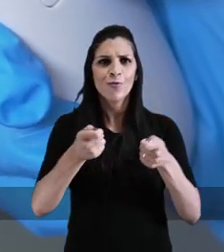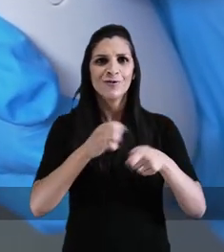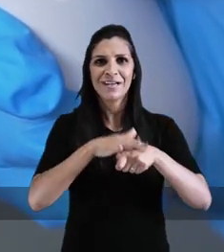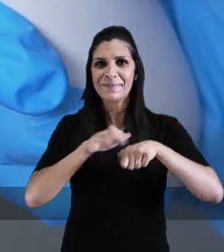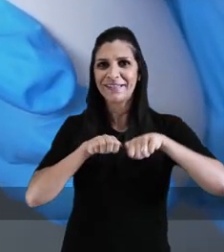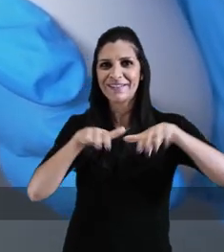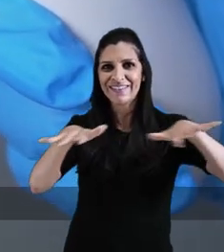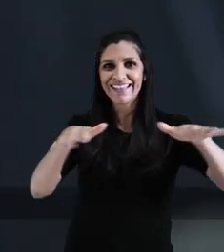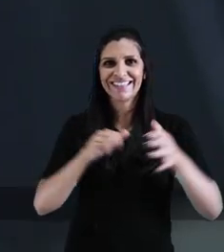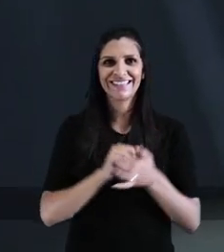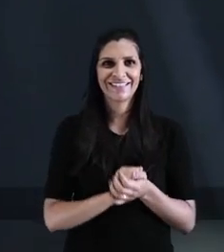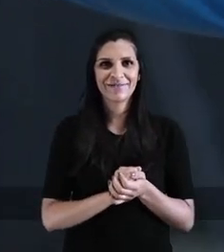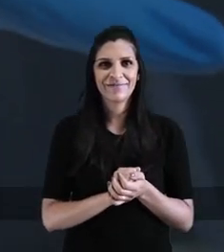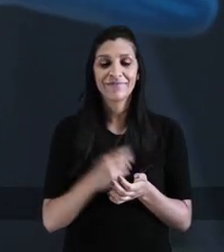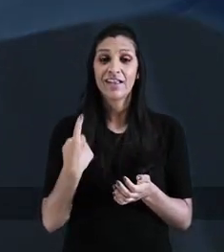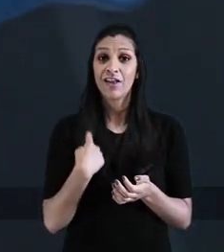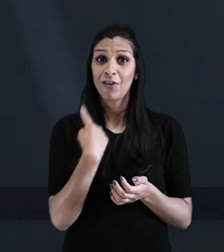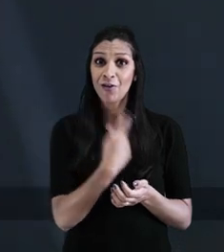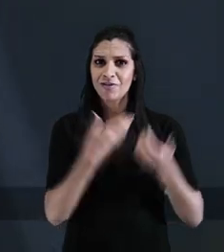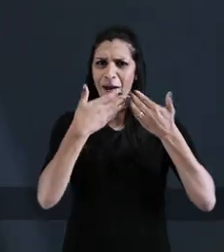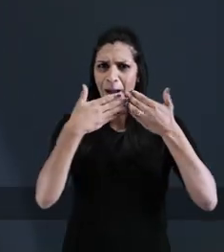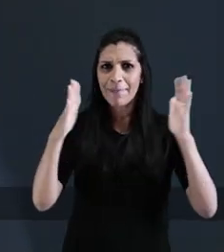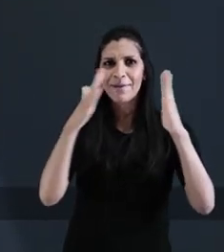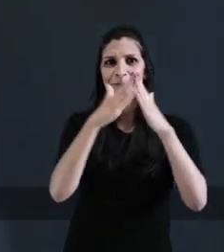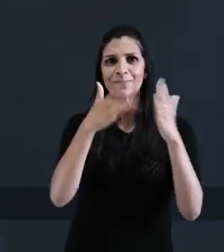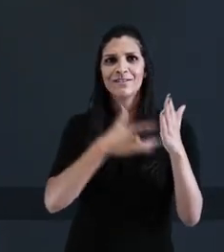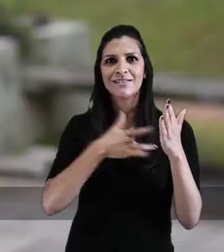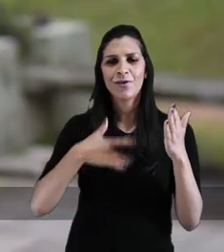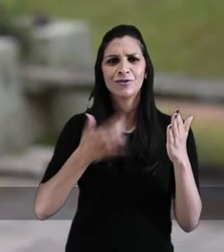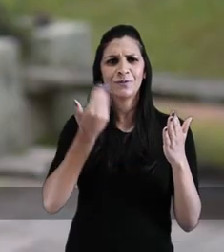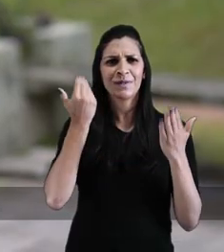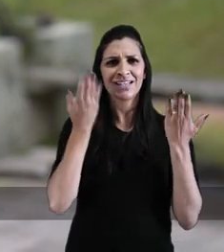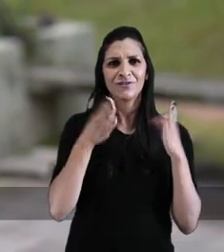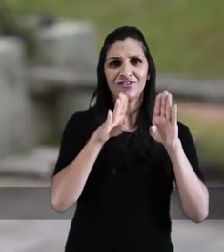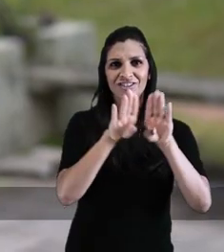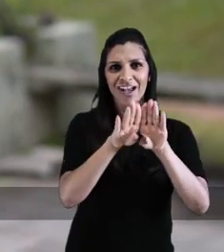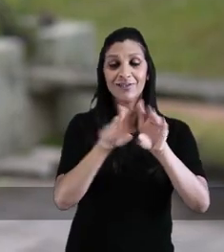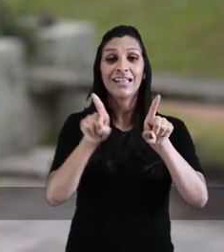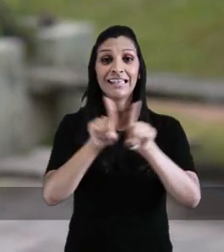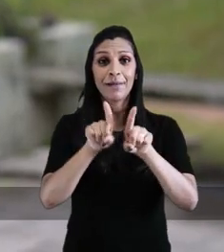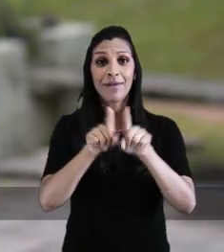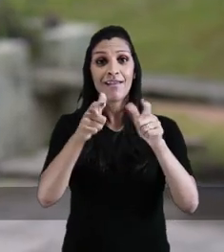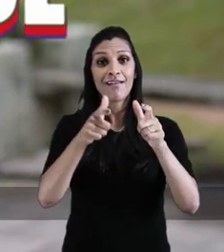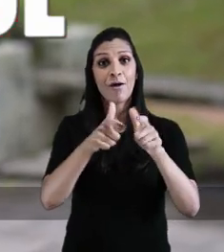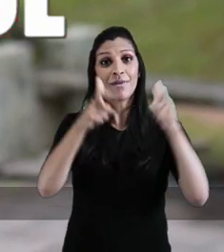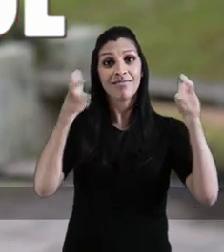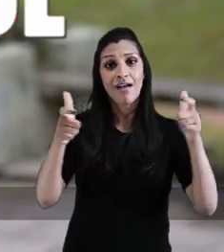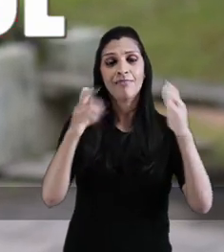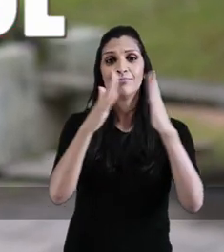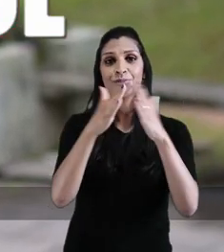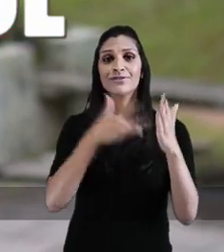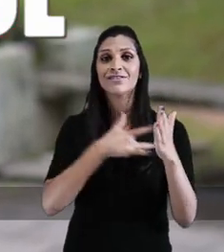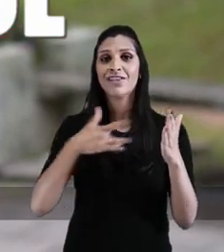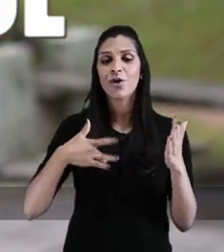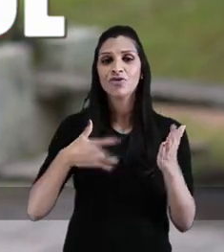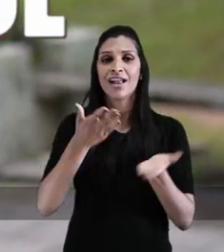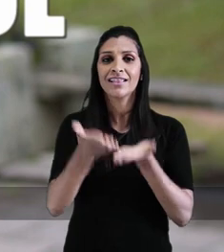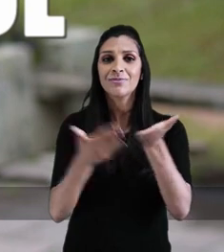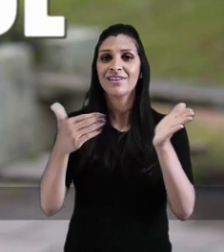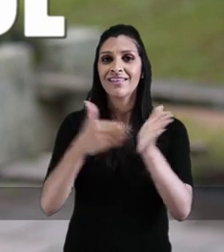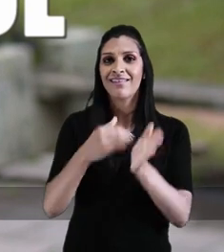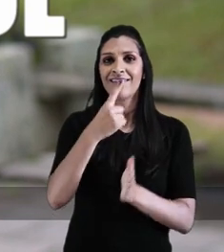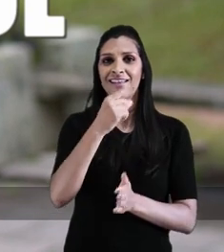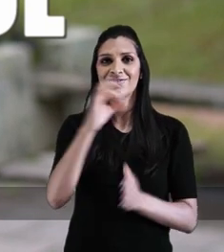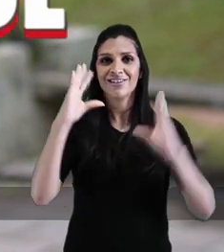de saúde da família. Isso vai ser fundamental no controle da epidemia. Nós vamos reabrir postos de saúde que foram fechados e